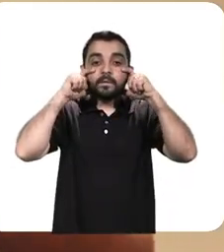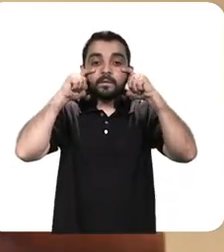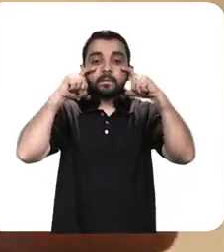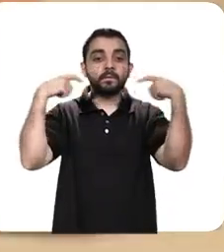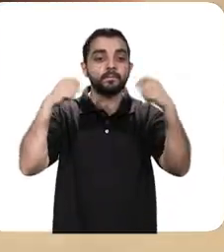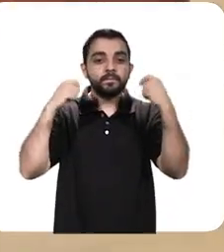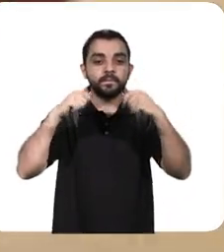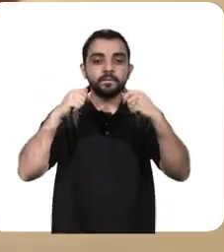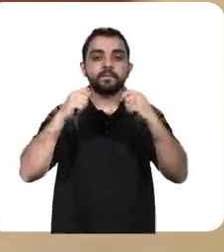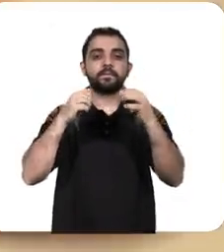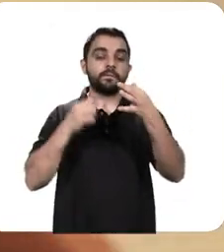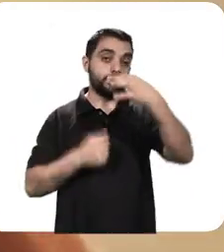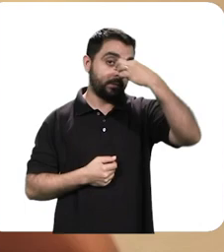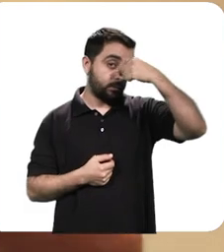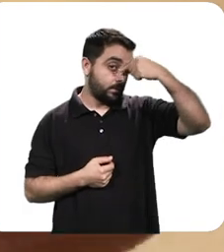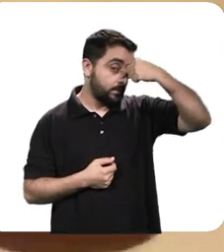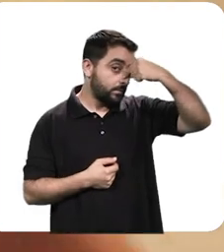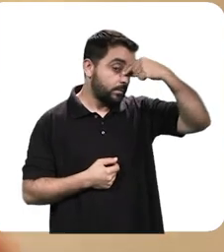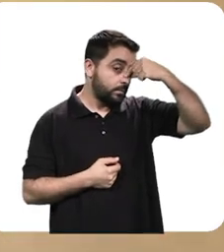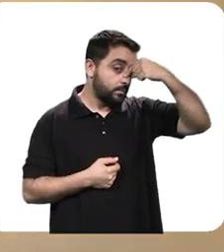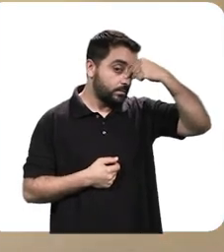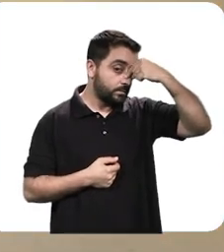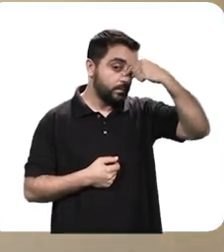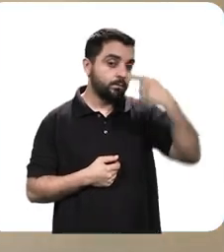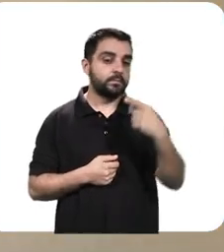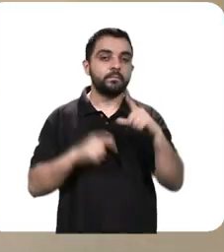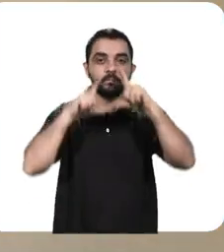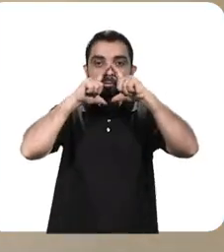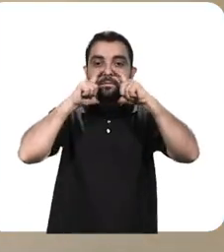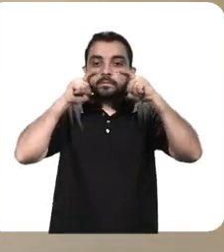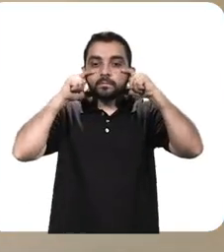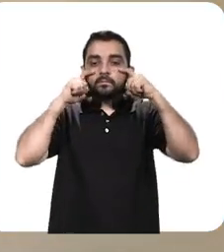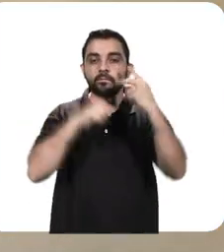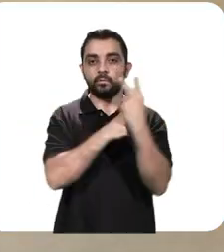Essa máscara precisa ser bem acoplada no rosto.